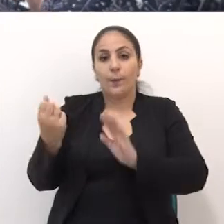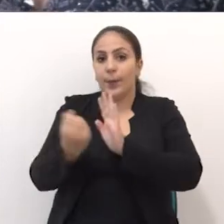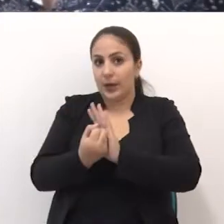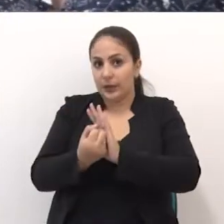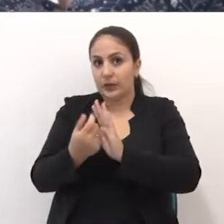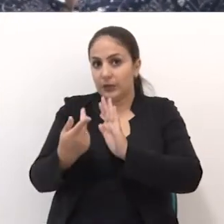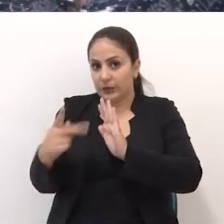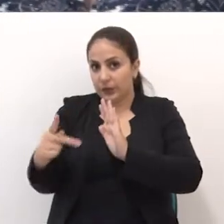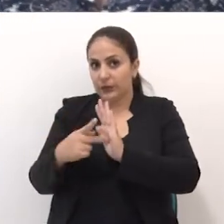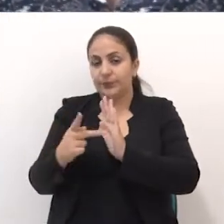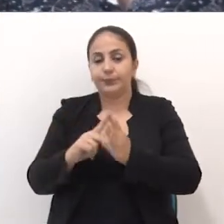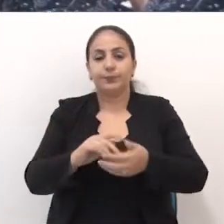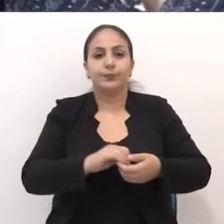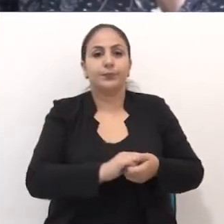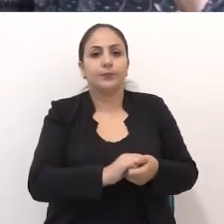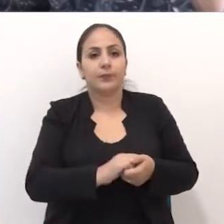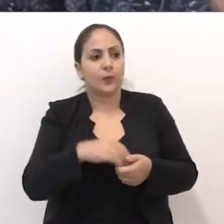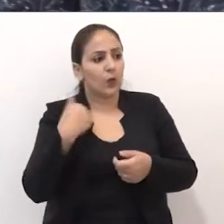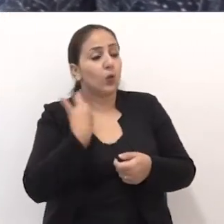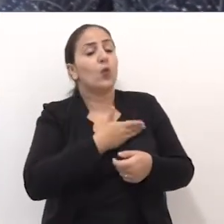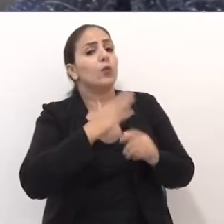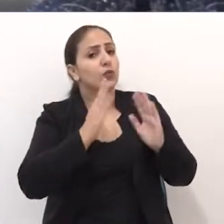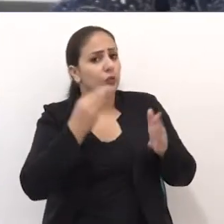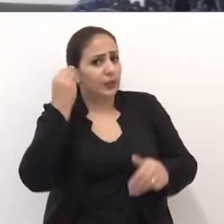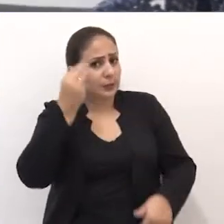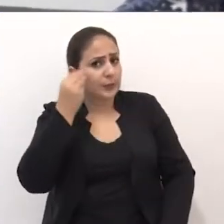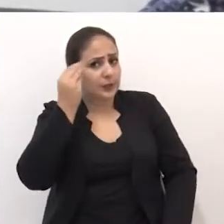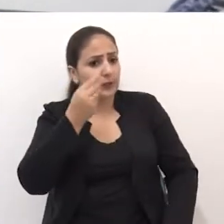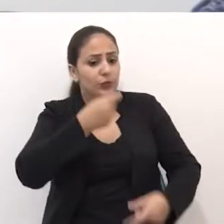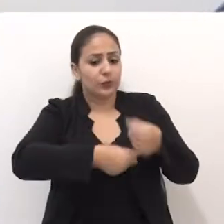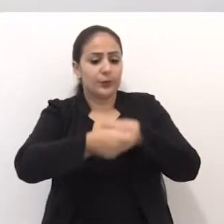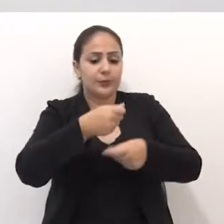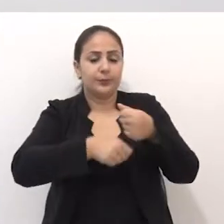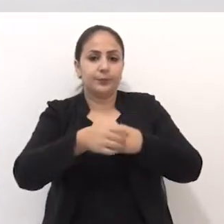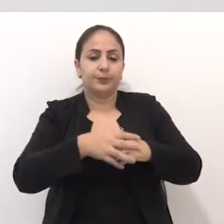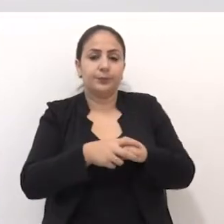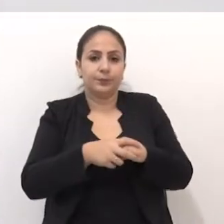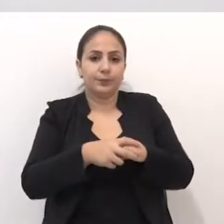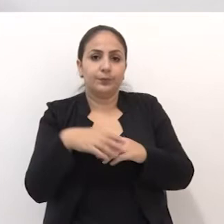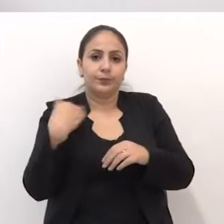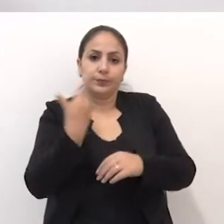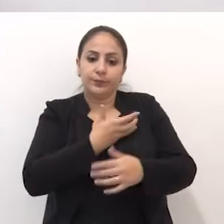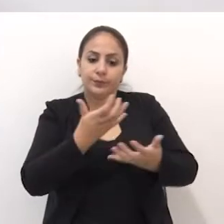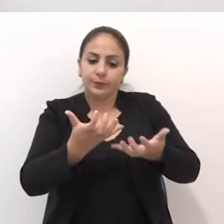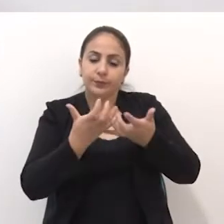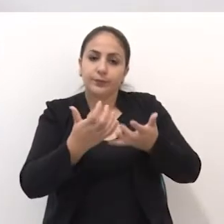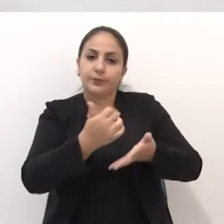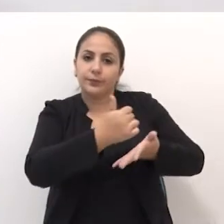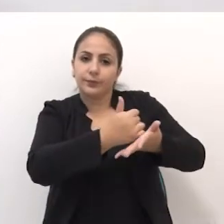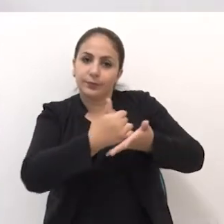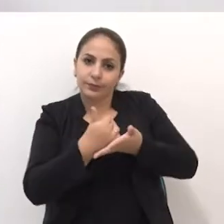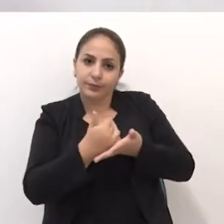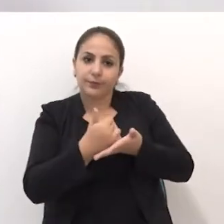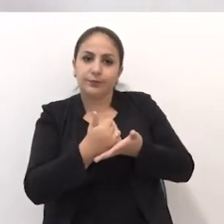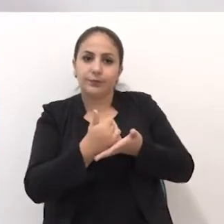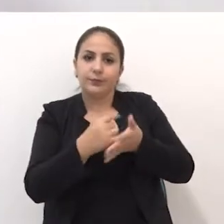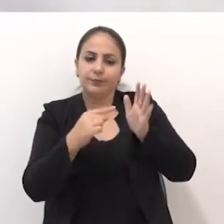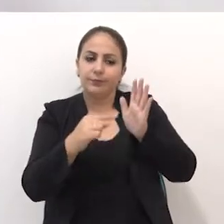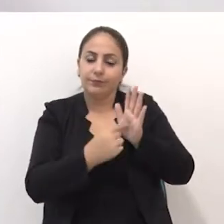sua impressão. É, a gente tem já uma experiência em administração, e queremos trazer, pegar esses pontos